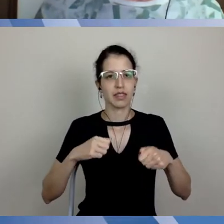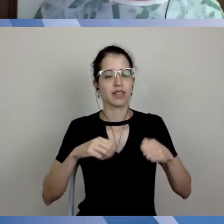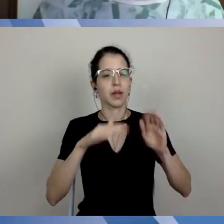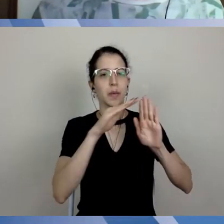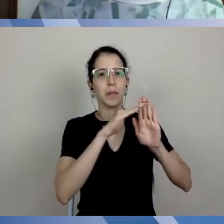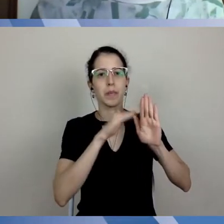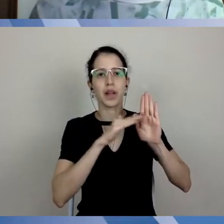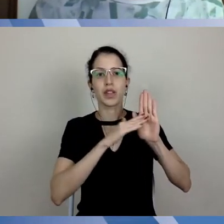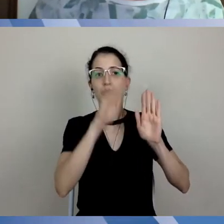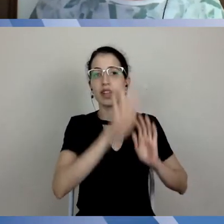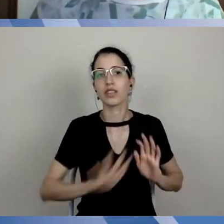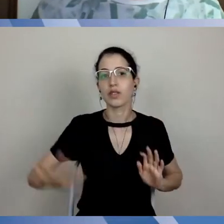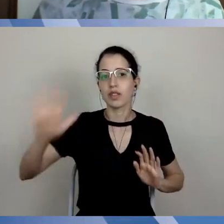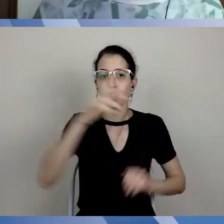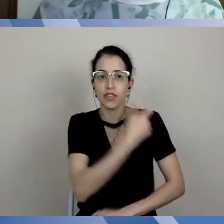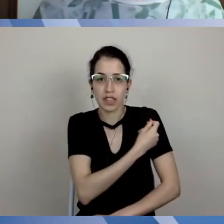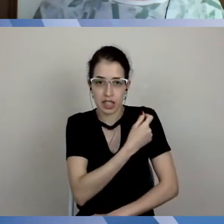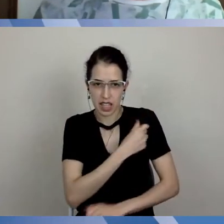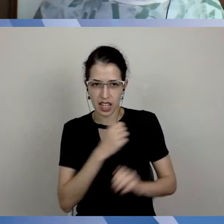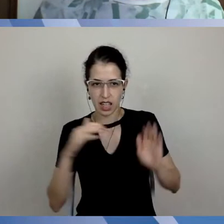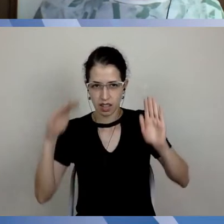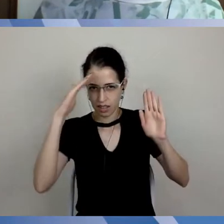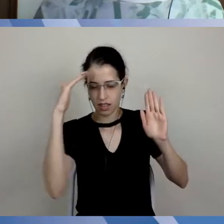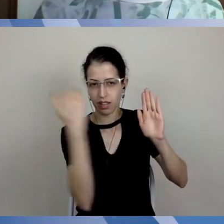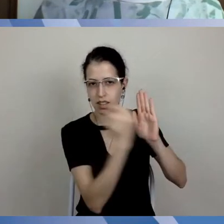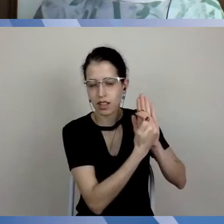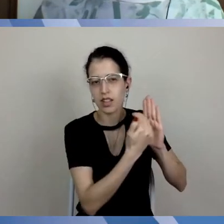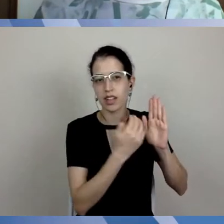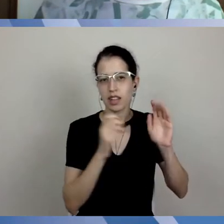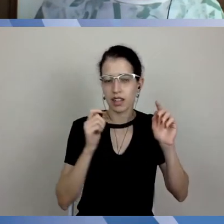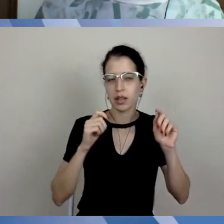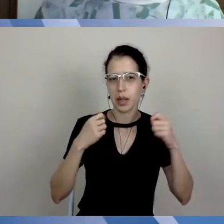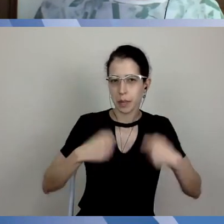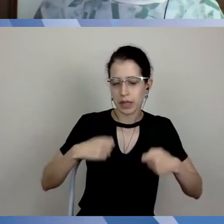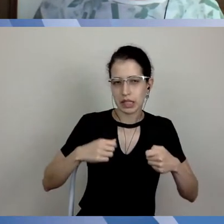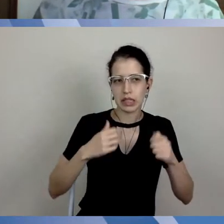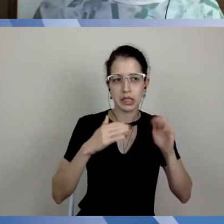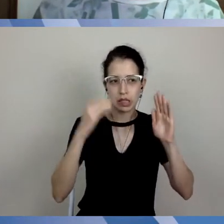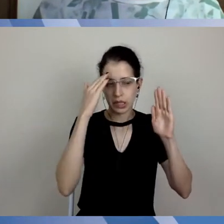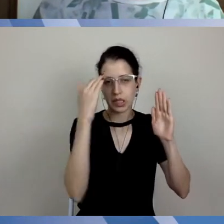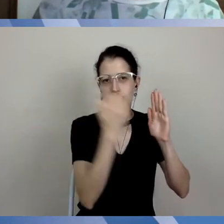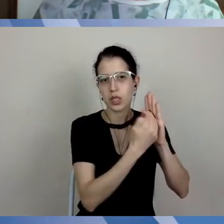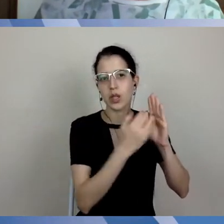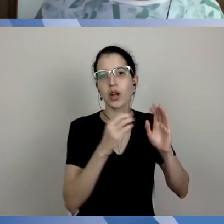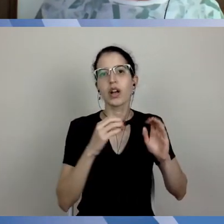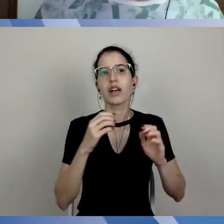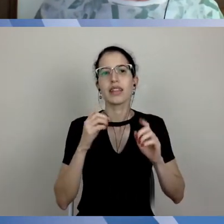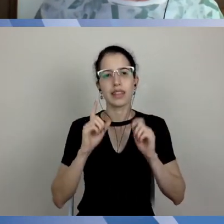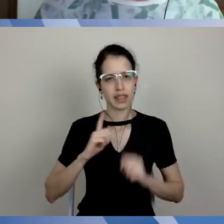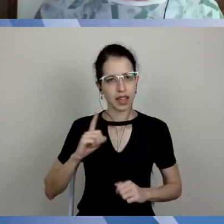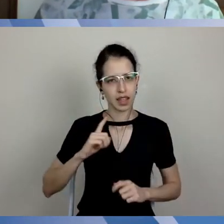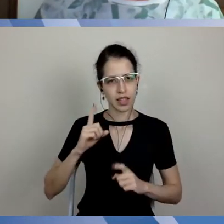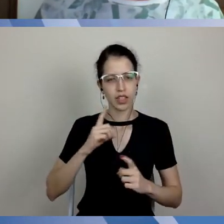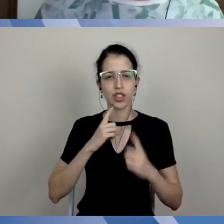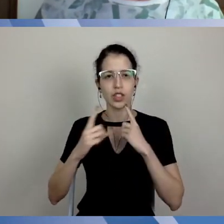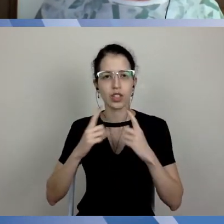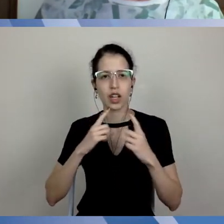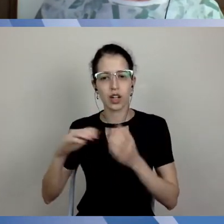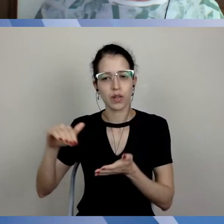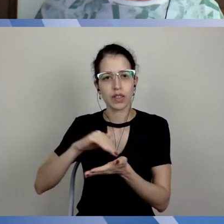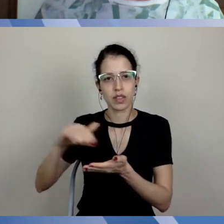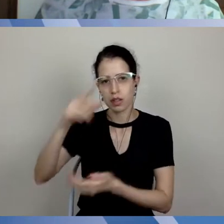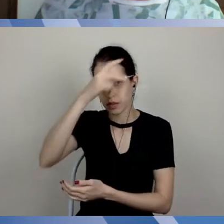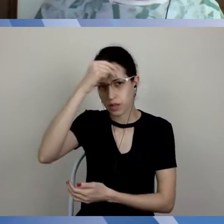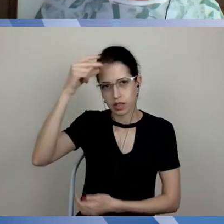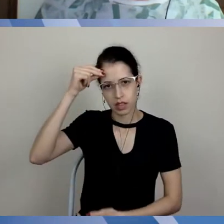as medidas municipais, o quanto a universidade pode dialogar com, por exemplo, a Secretaria Municipal de Saúde, ou algo